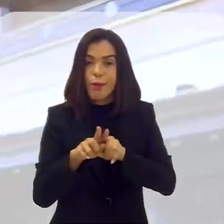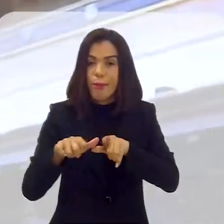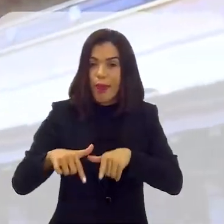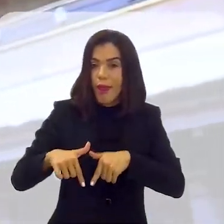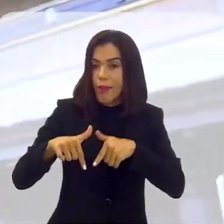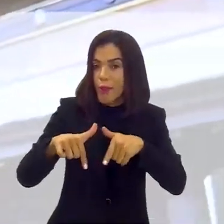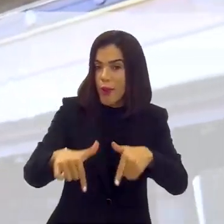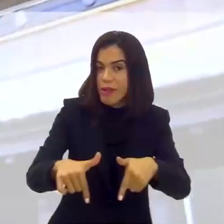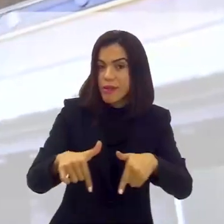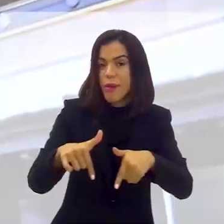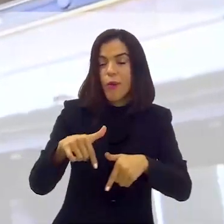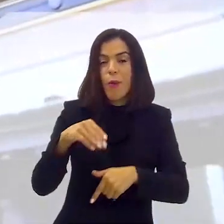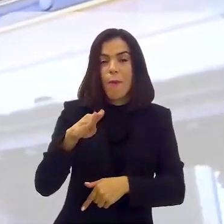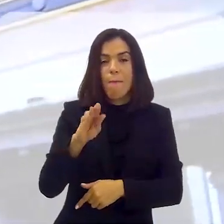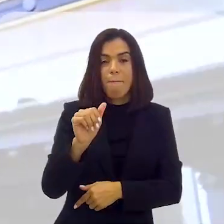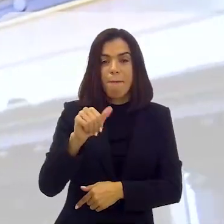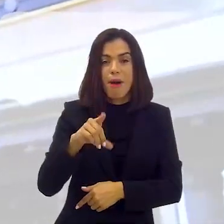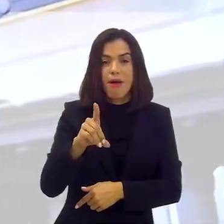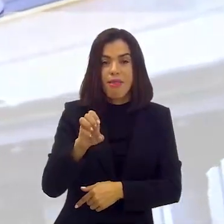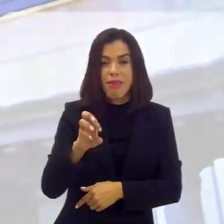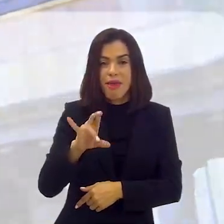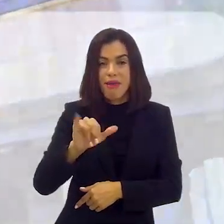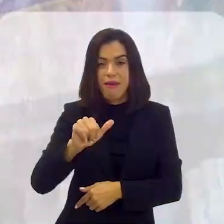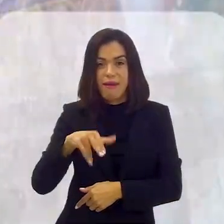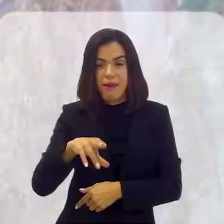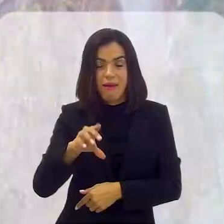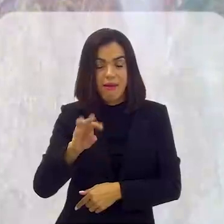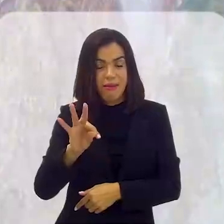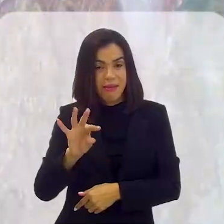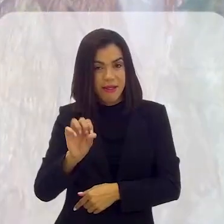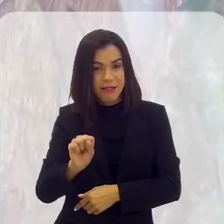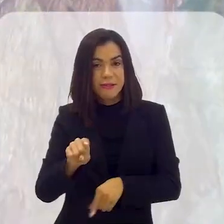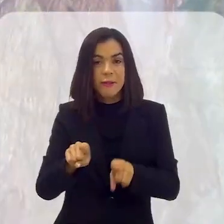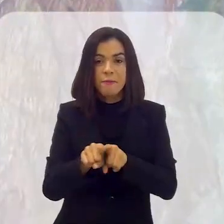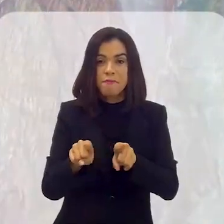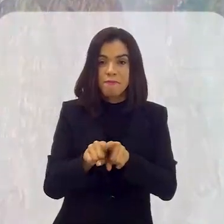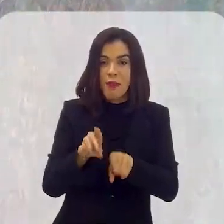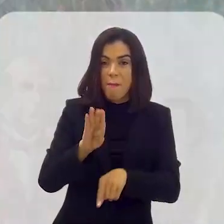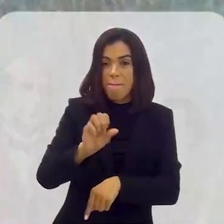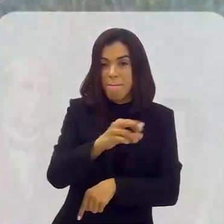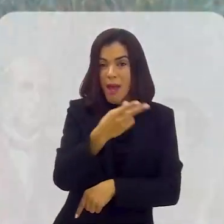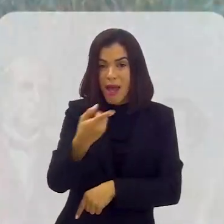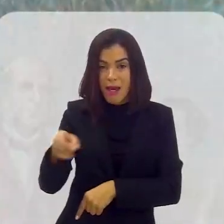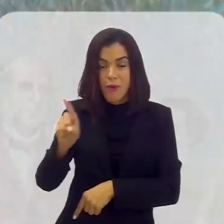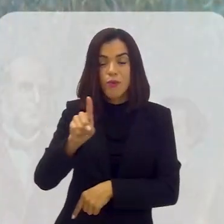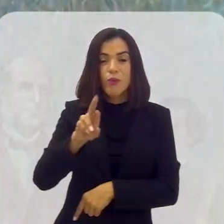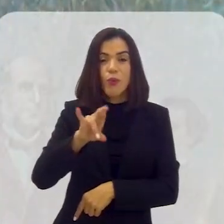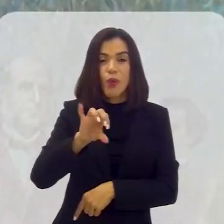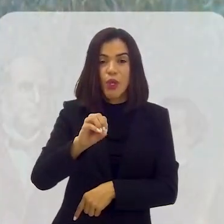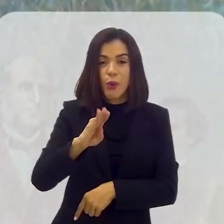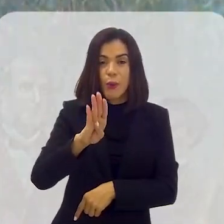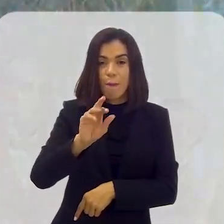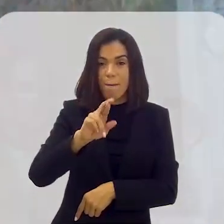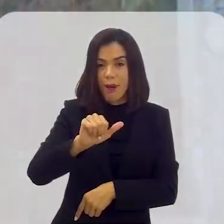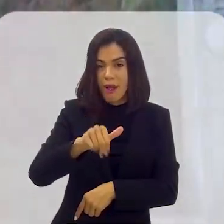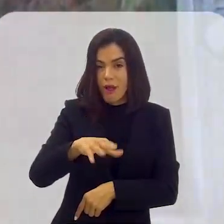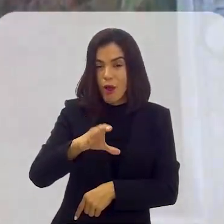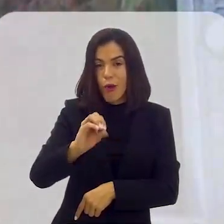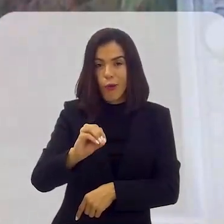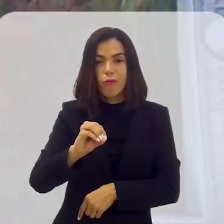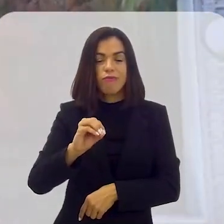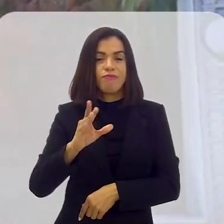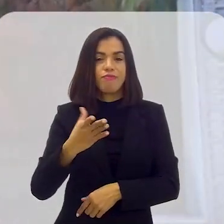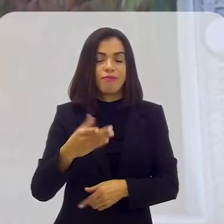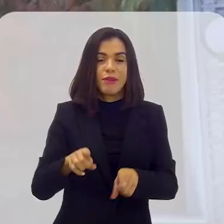a atuação dos bandeirantes, a atuação do barão do Rio Branco. Também mostra os poderes que se instituíram no nosso país,